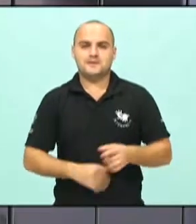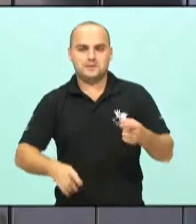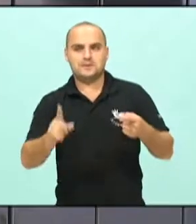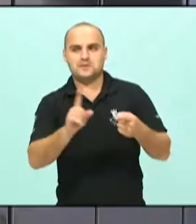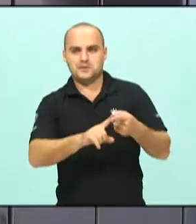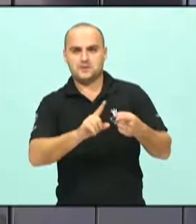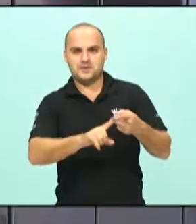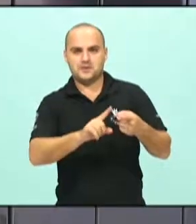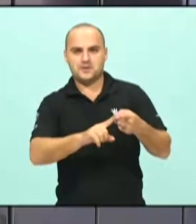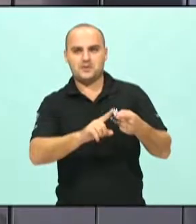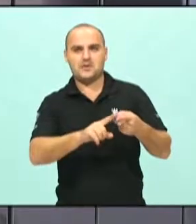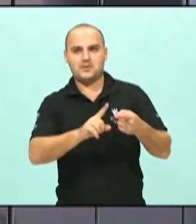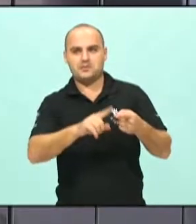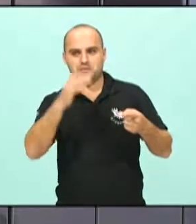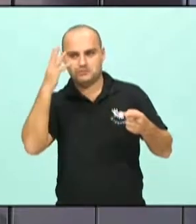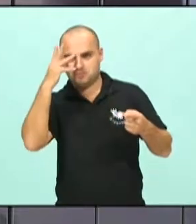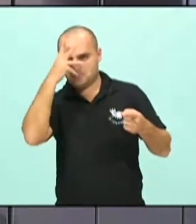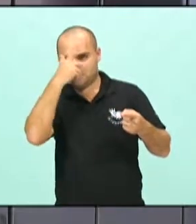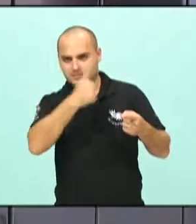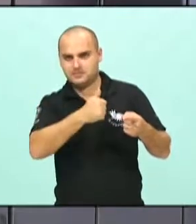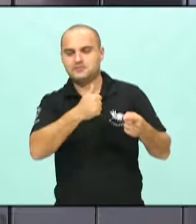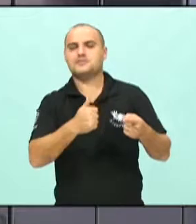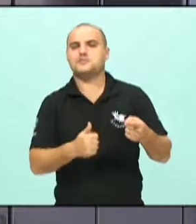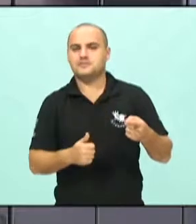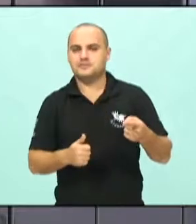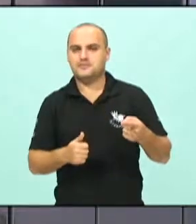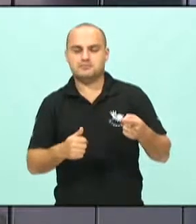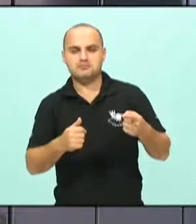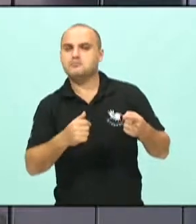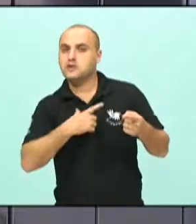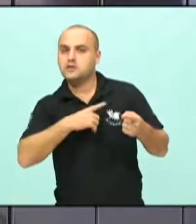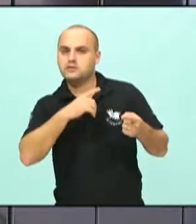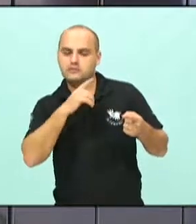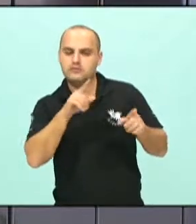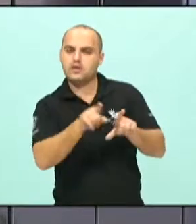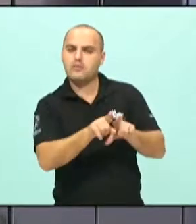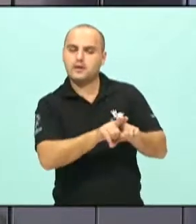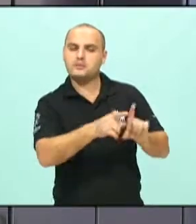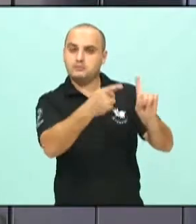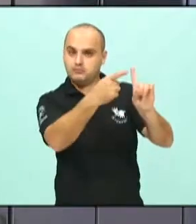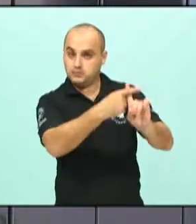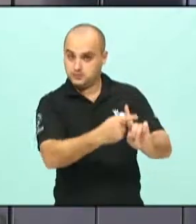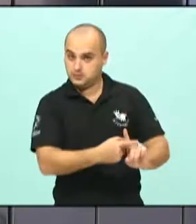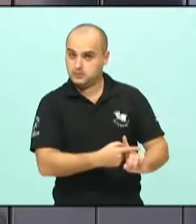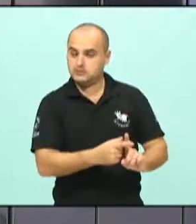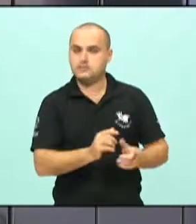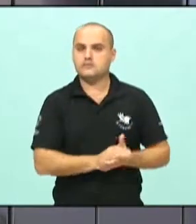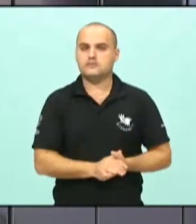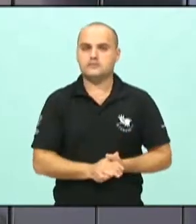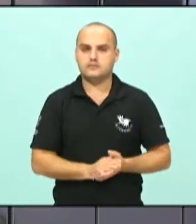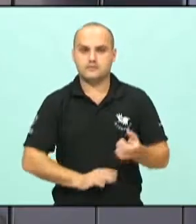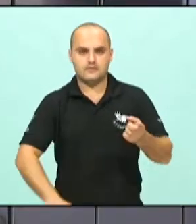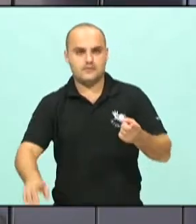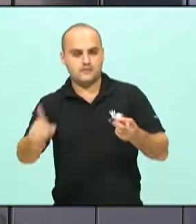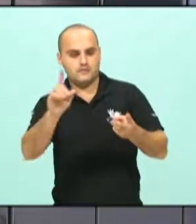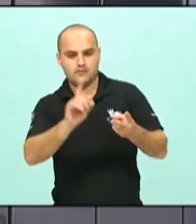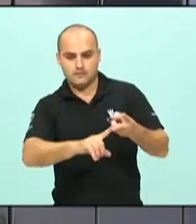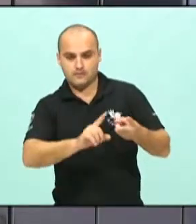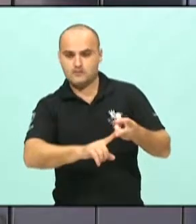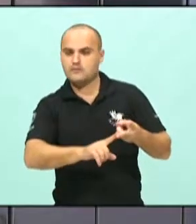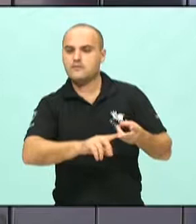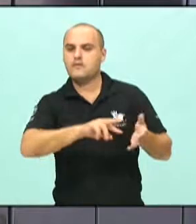bonitos e as intenções também vejo que bastante positivas, viu, Carlo Antônio? Os parklets a gente fez,